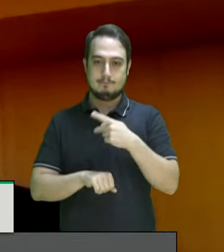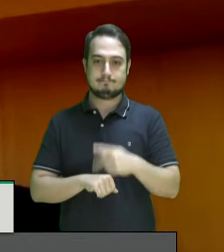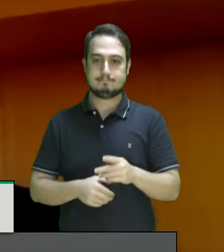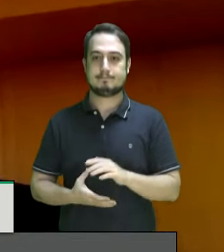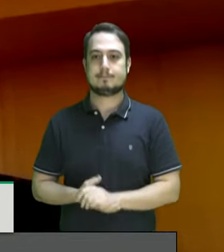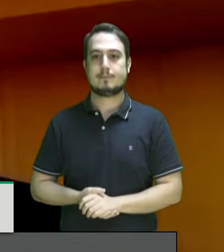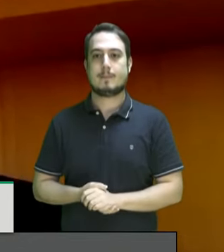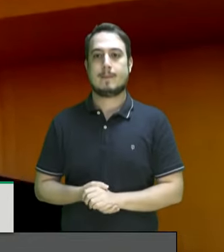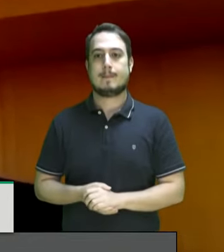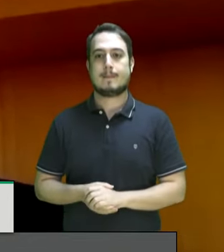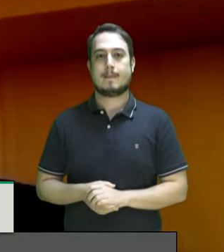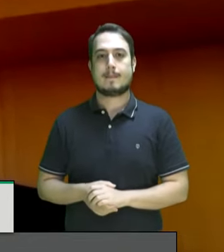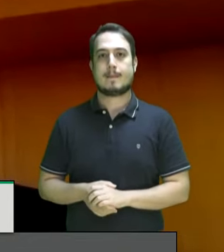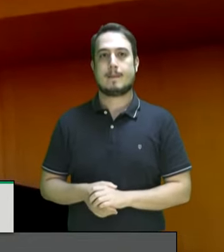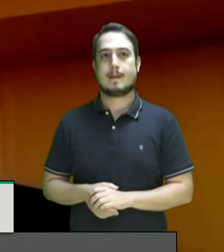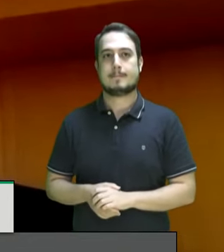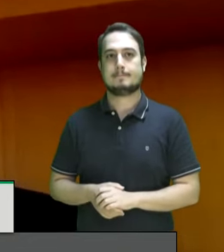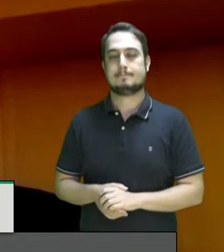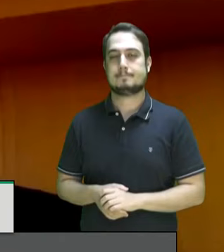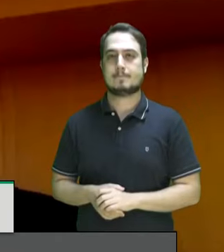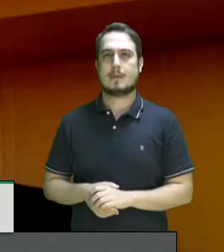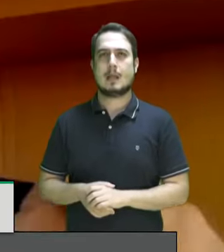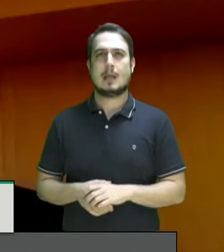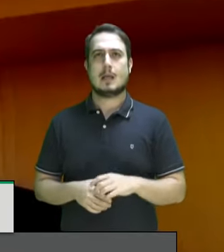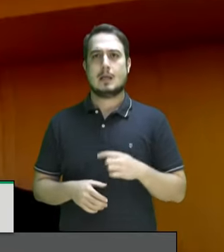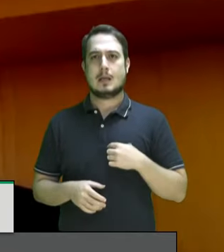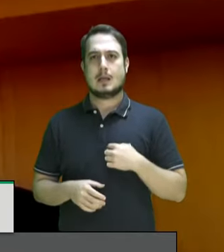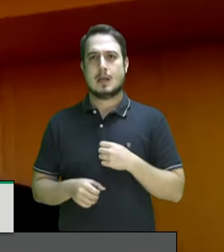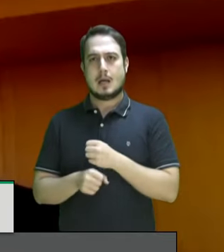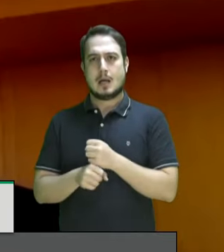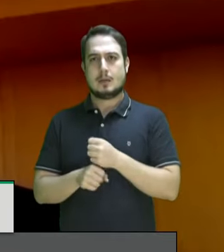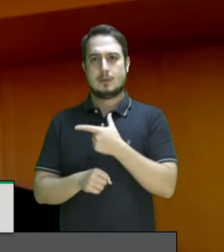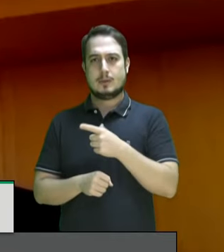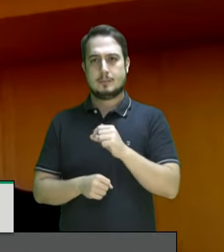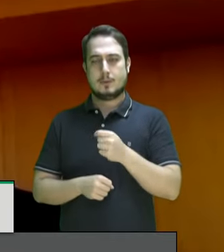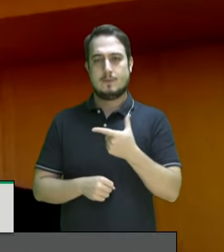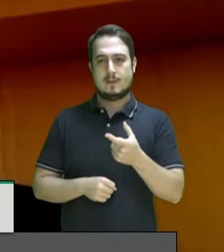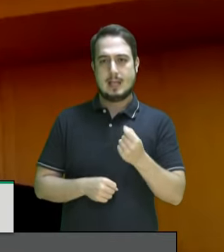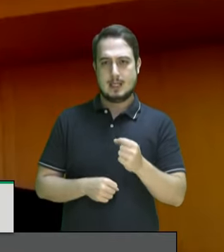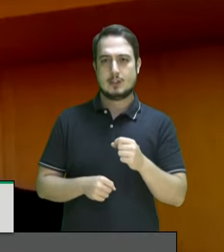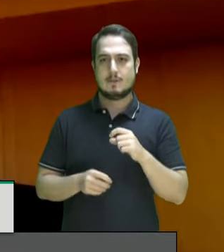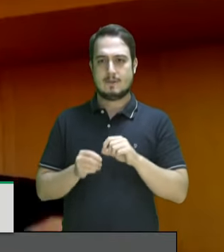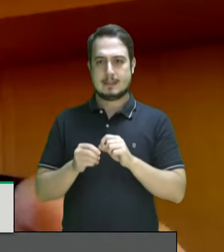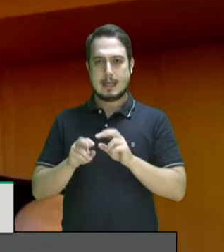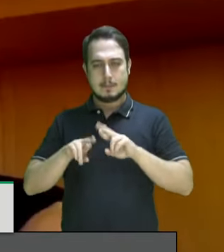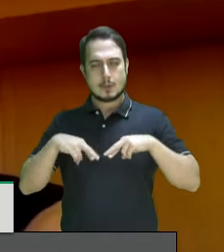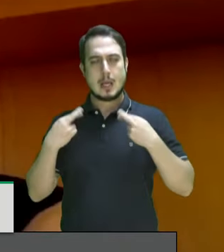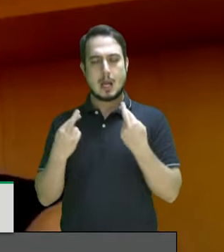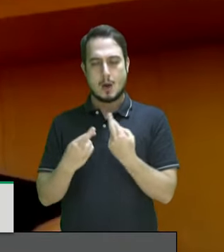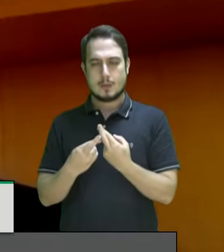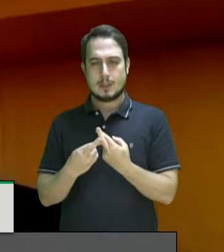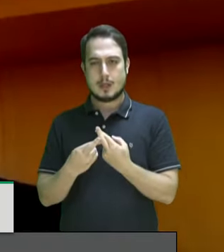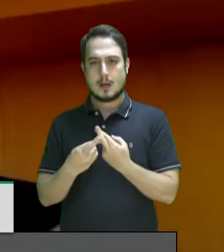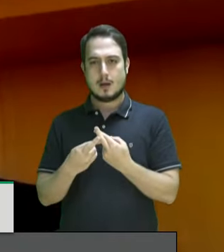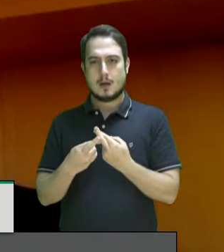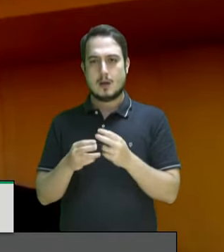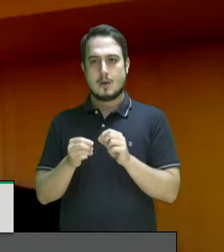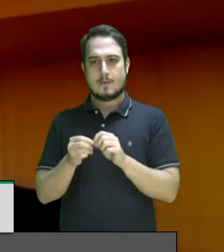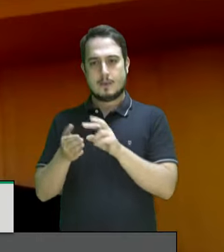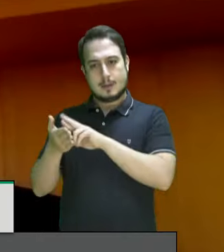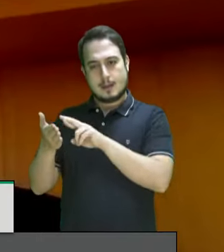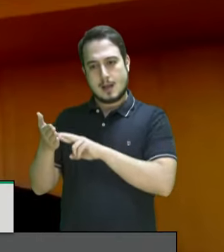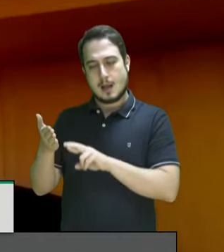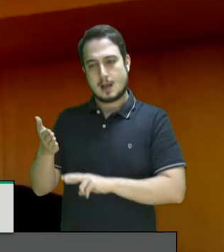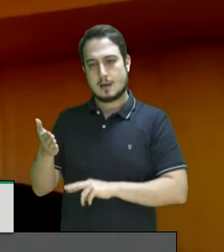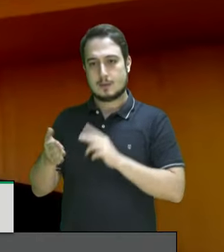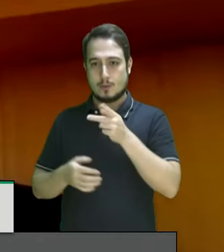eu ainda em 2020 encaminhei denúncia internacional fizemos reunião com a relatora que